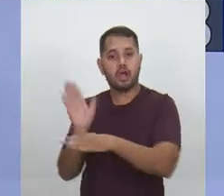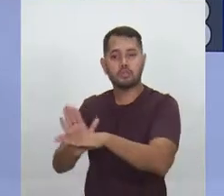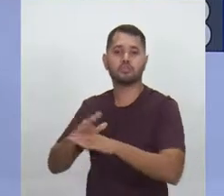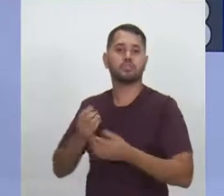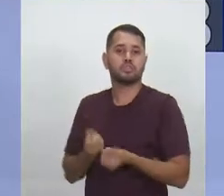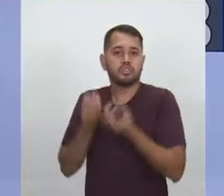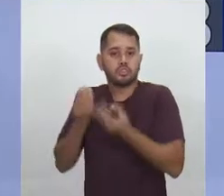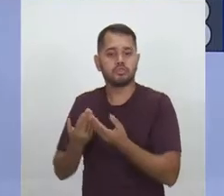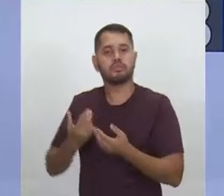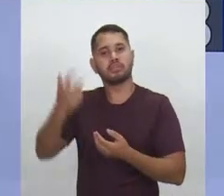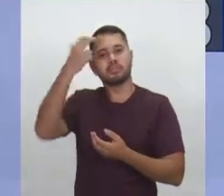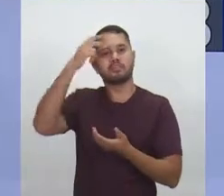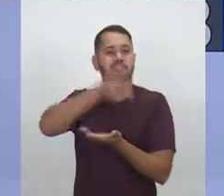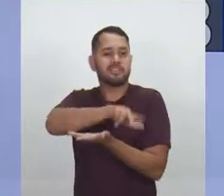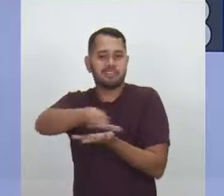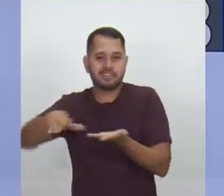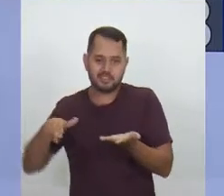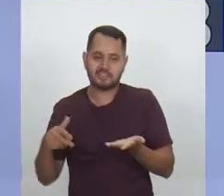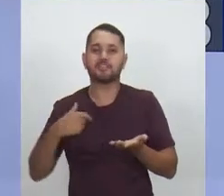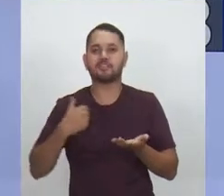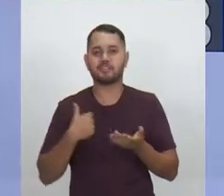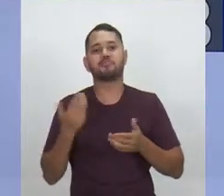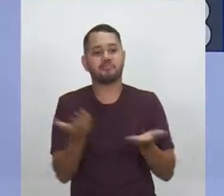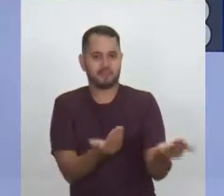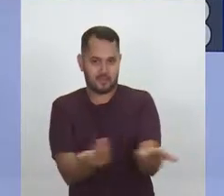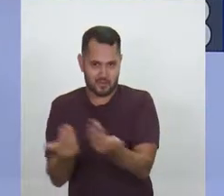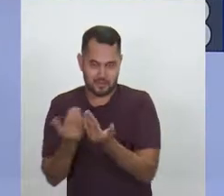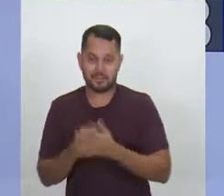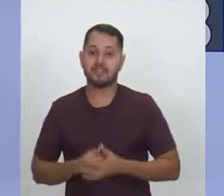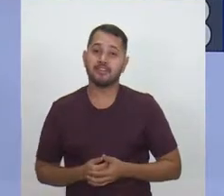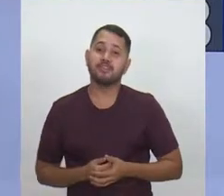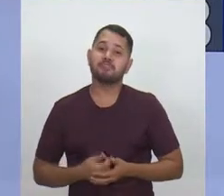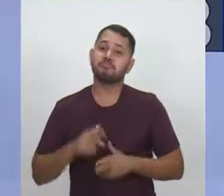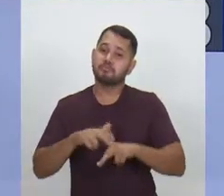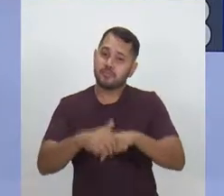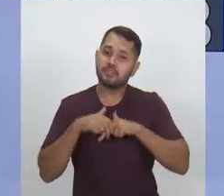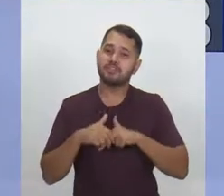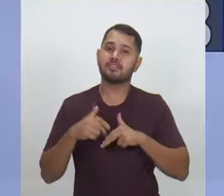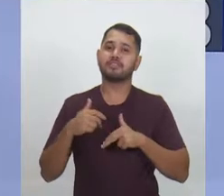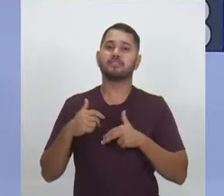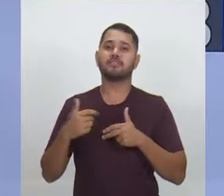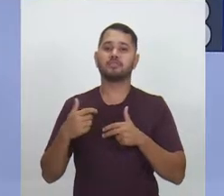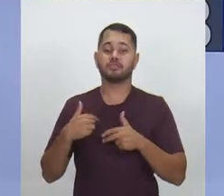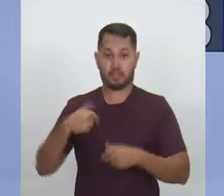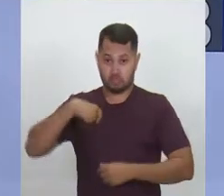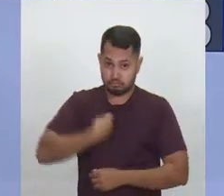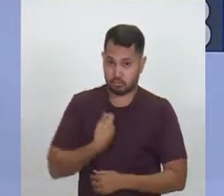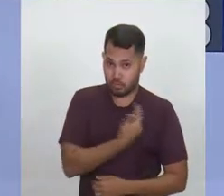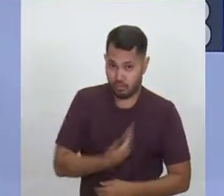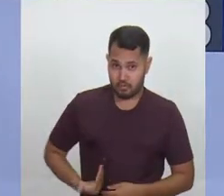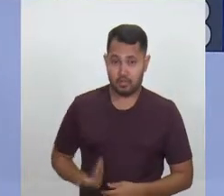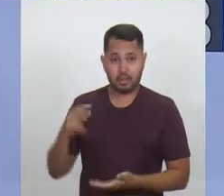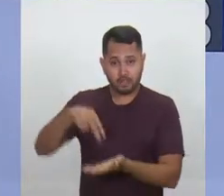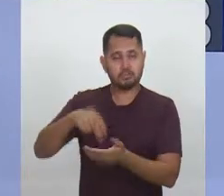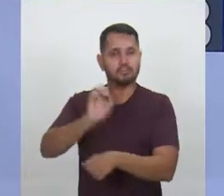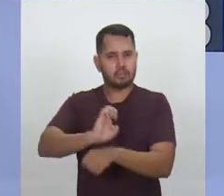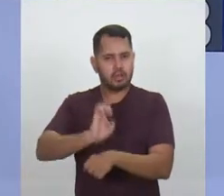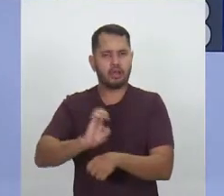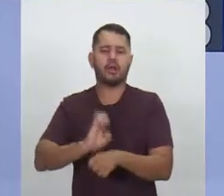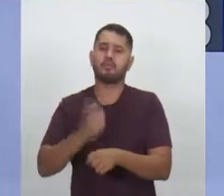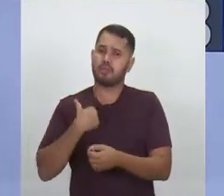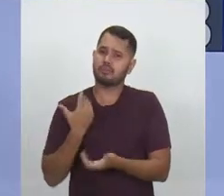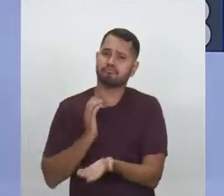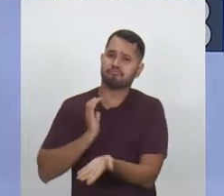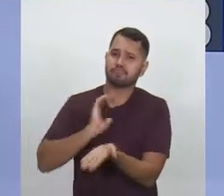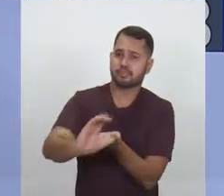múltiplas inteligências dos nossos jovens. Eu quero, portanto, governadora do Estado do Amazonas, investir muito